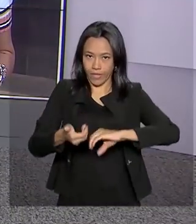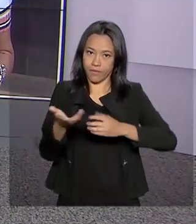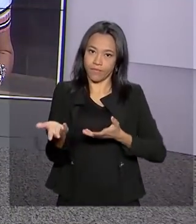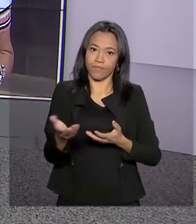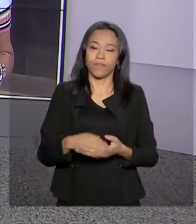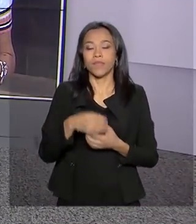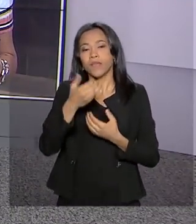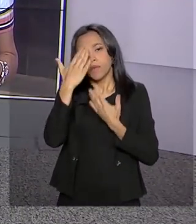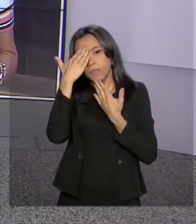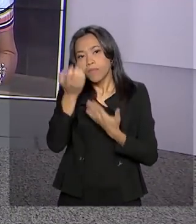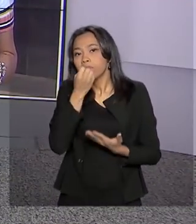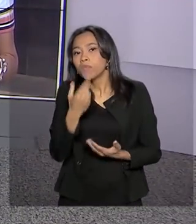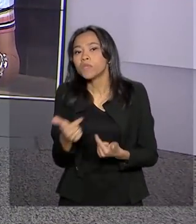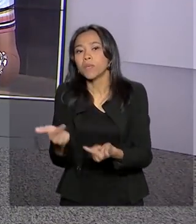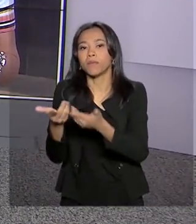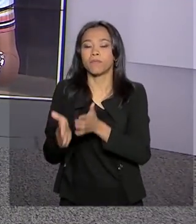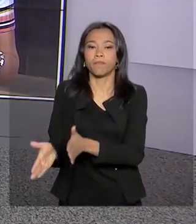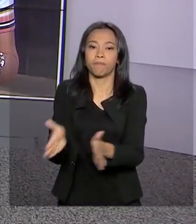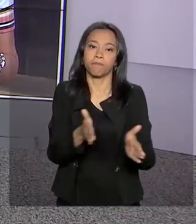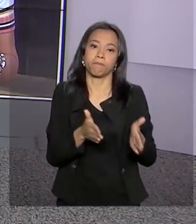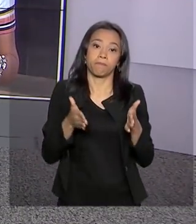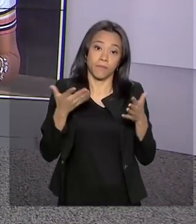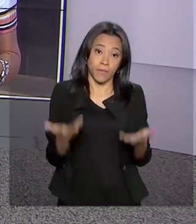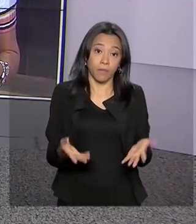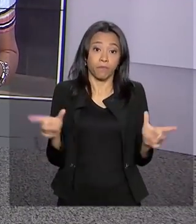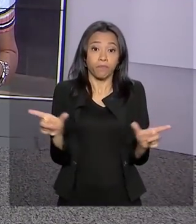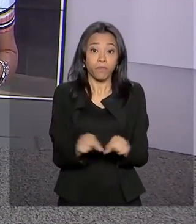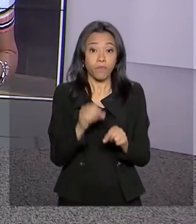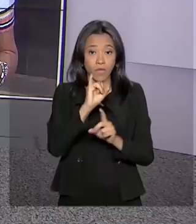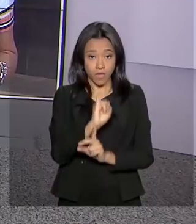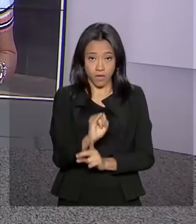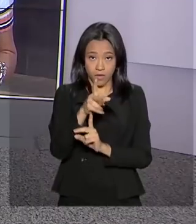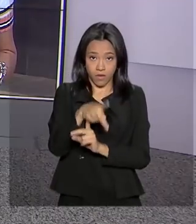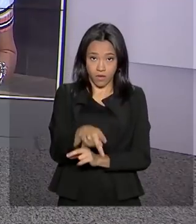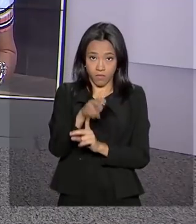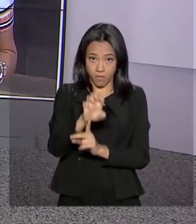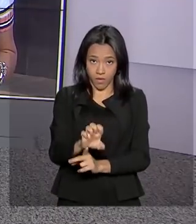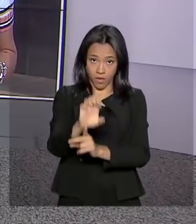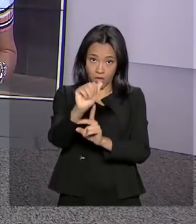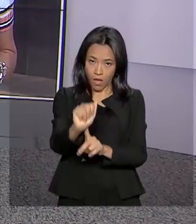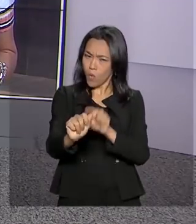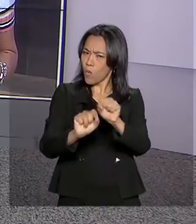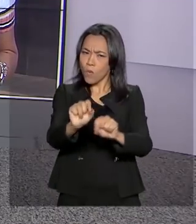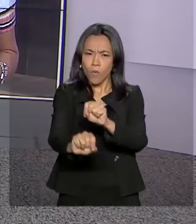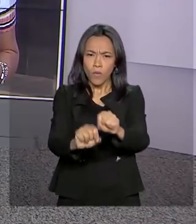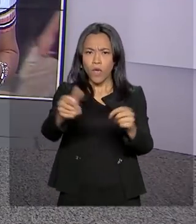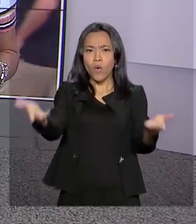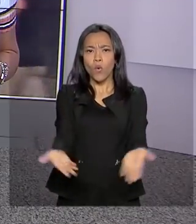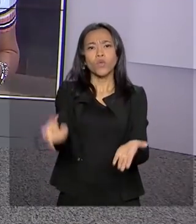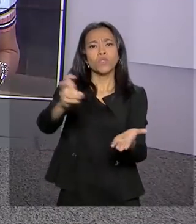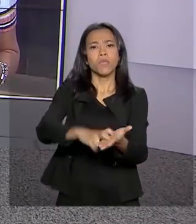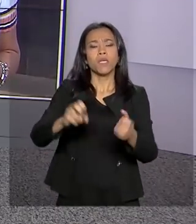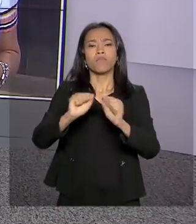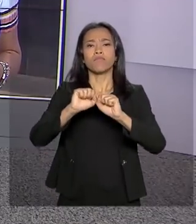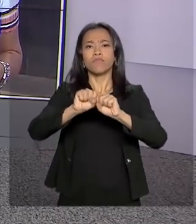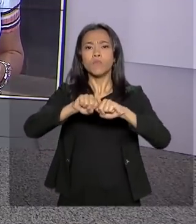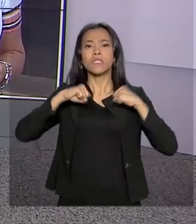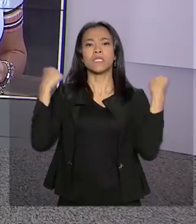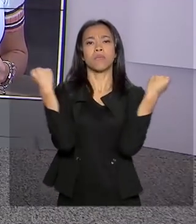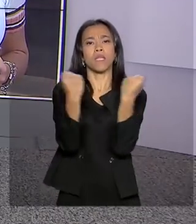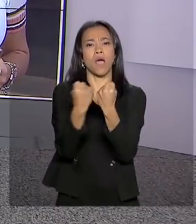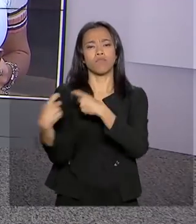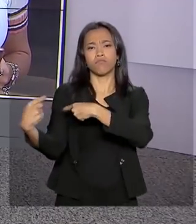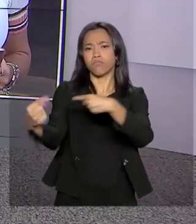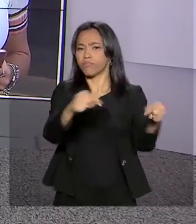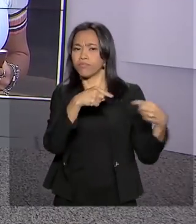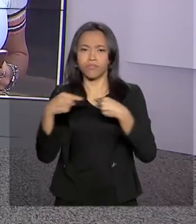Selma. Bom trabalho aí para você. E olha, o IPE, Instituto de Pesquisa Econômica Aplicada, faz agora de manhã um seminário para discutir os desafios